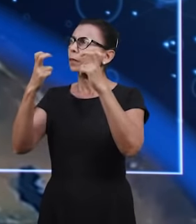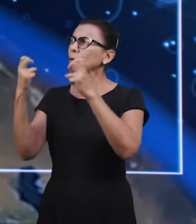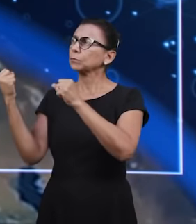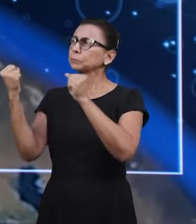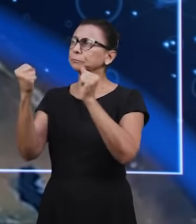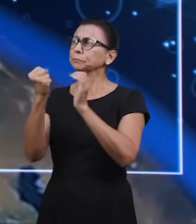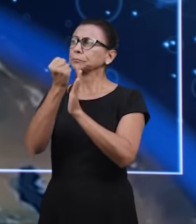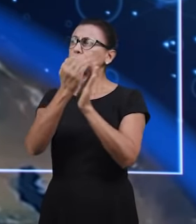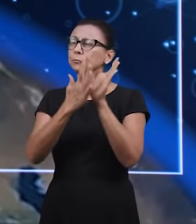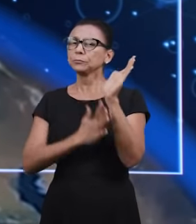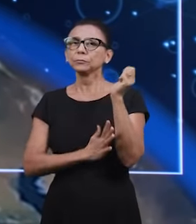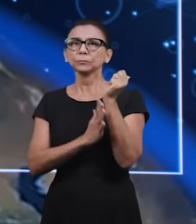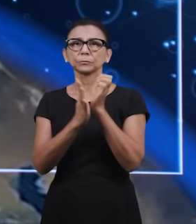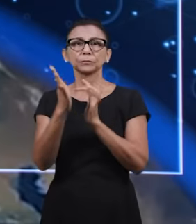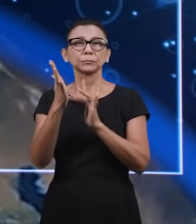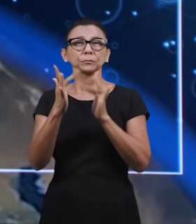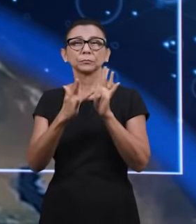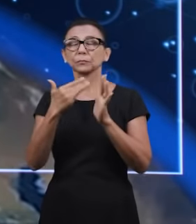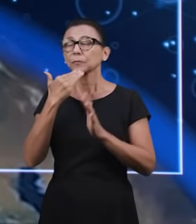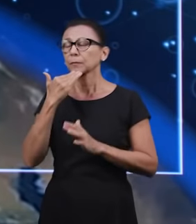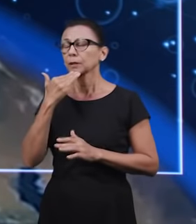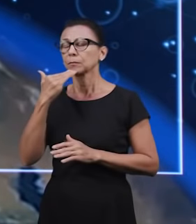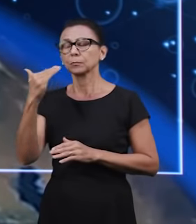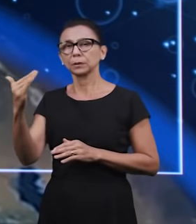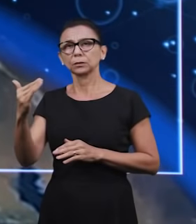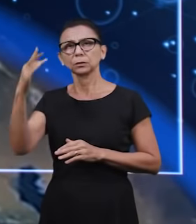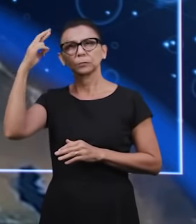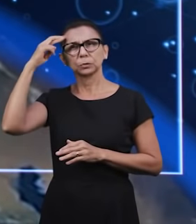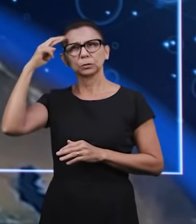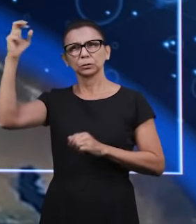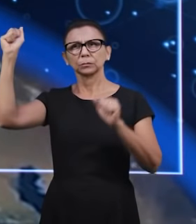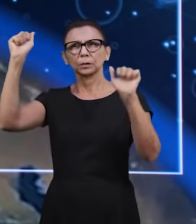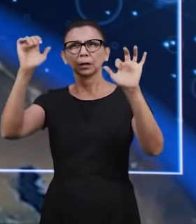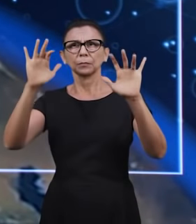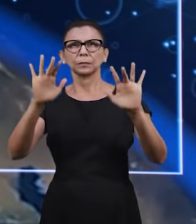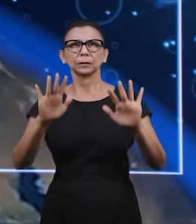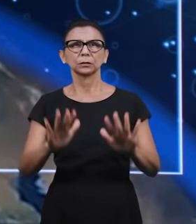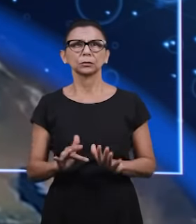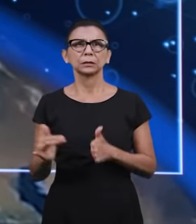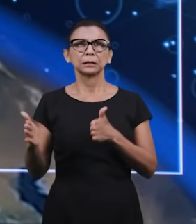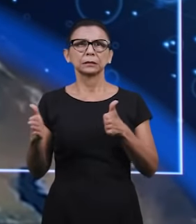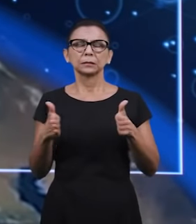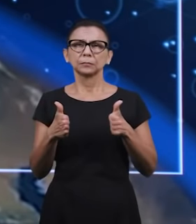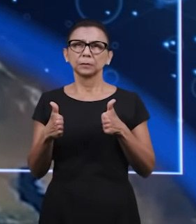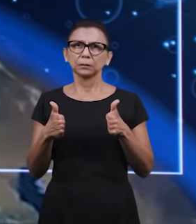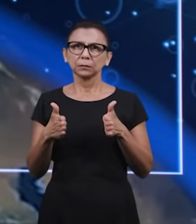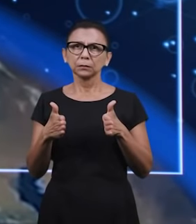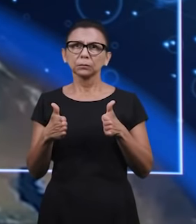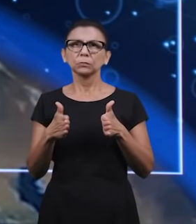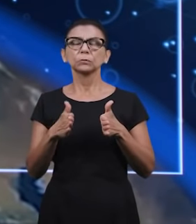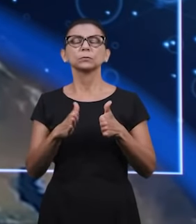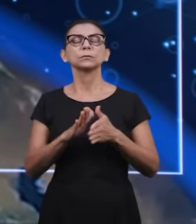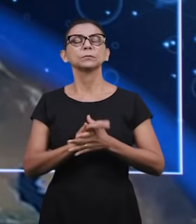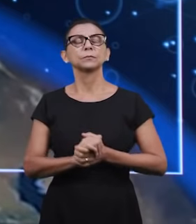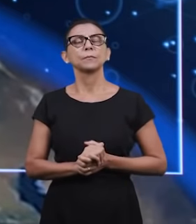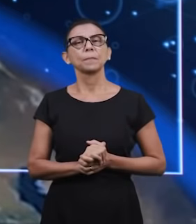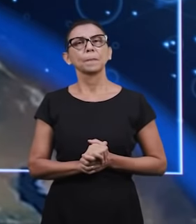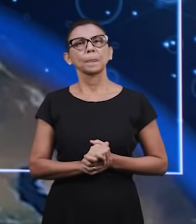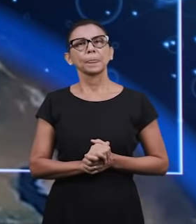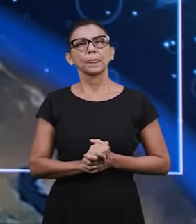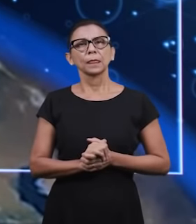a Ti, Senhor, pelo poder do sangue de Jesus. E pedimos que Tu nos abençoe durante toda essa transmissão